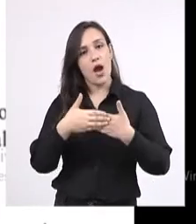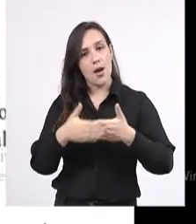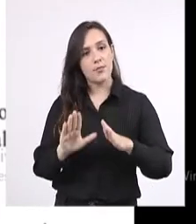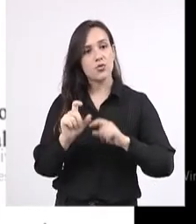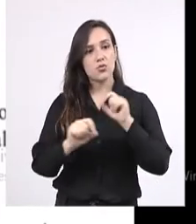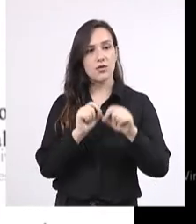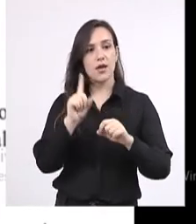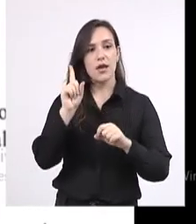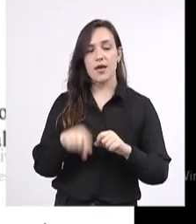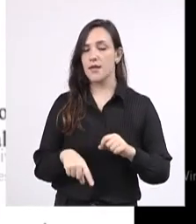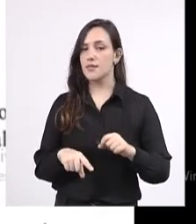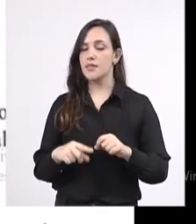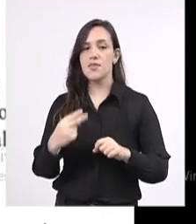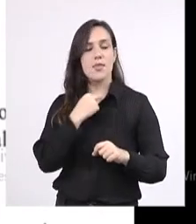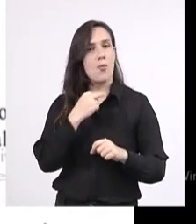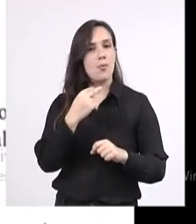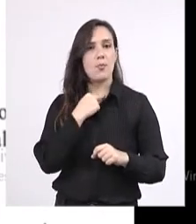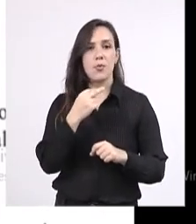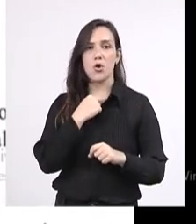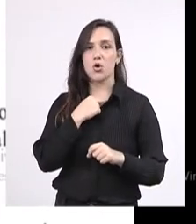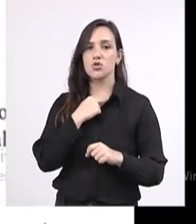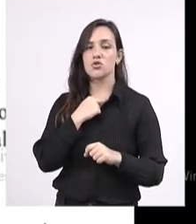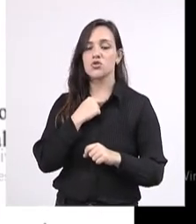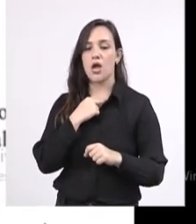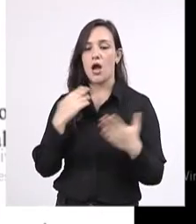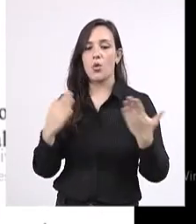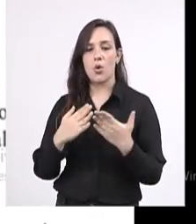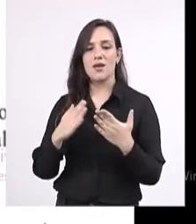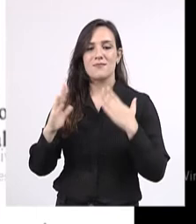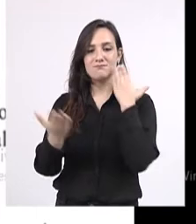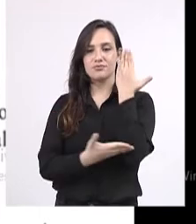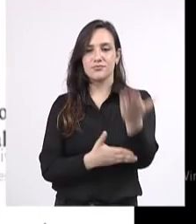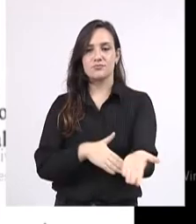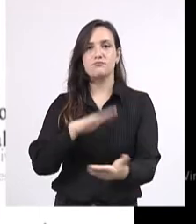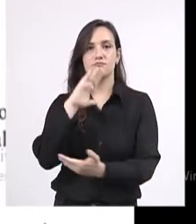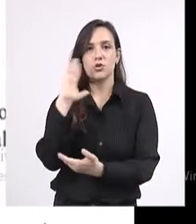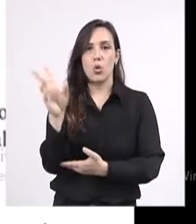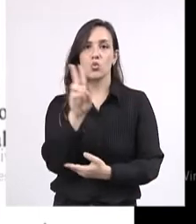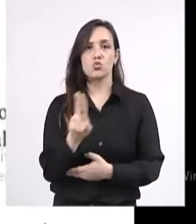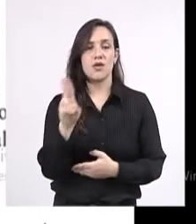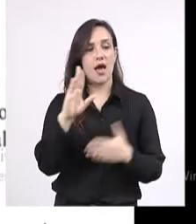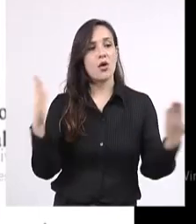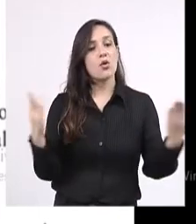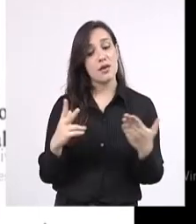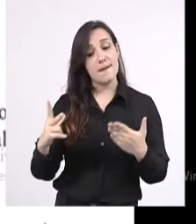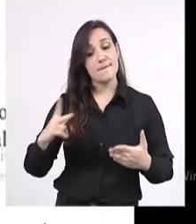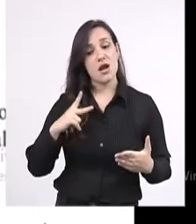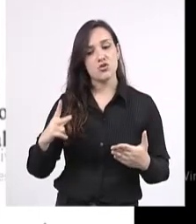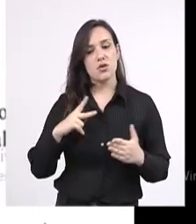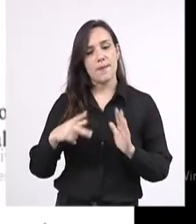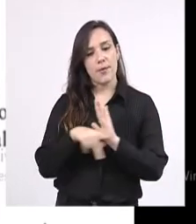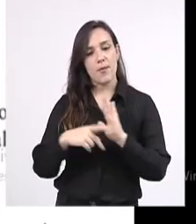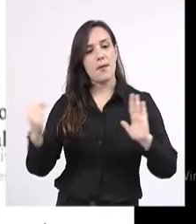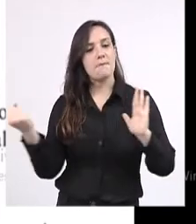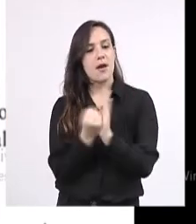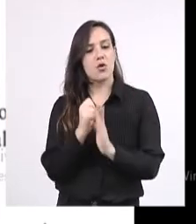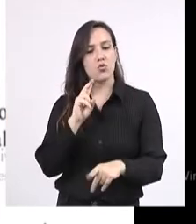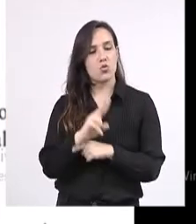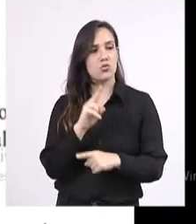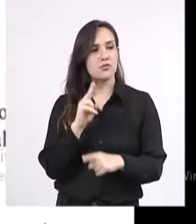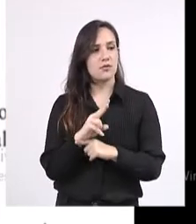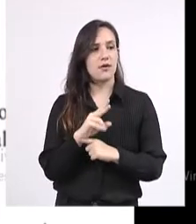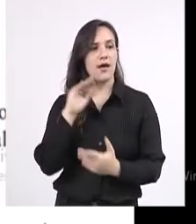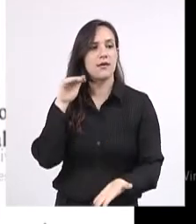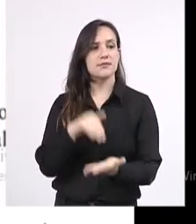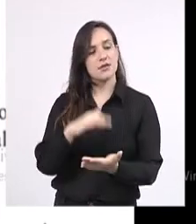de tombamento e sua respectiva publicação em diário oficial, assegurando aos bens a preservação até a